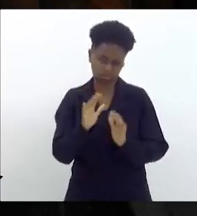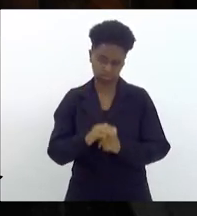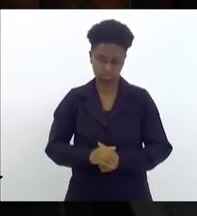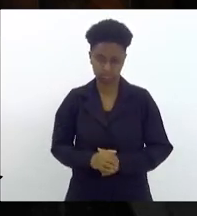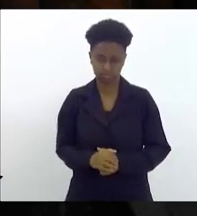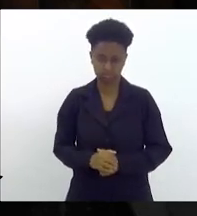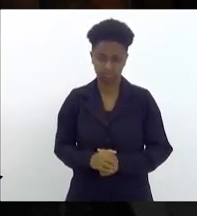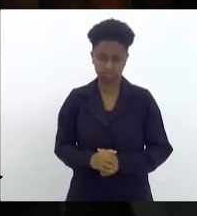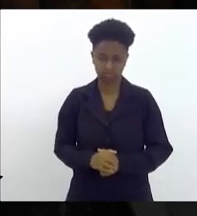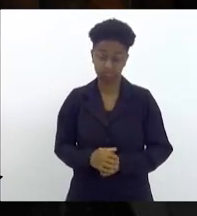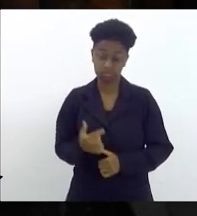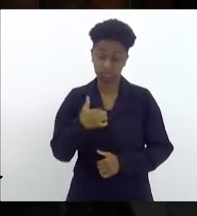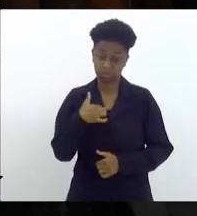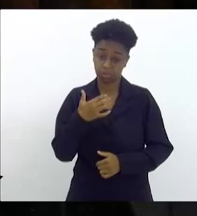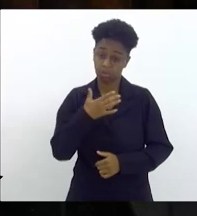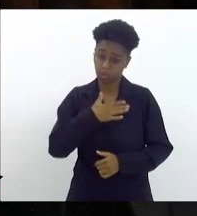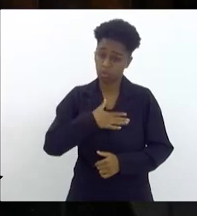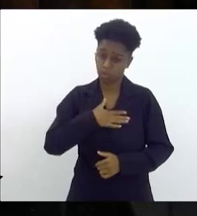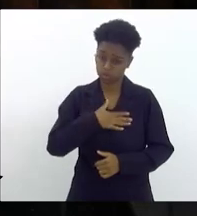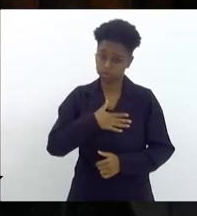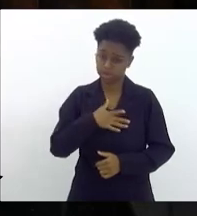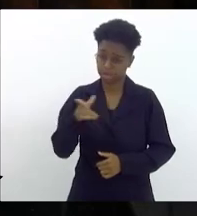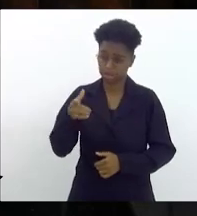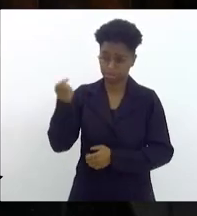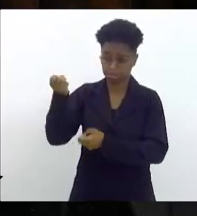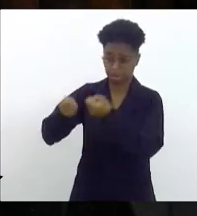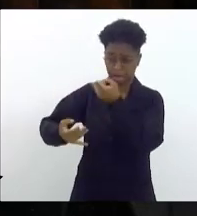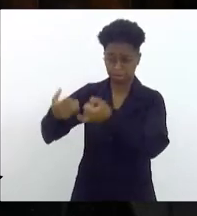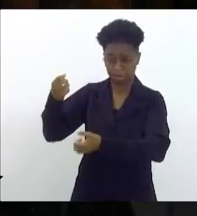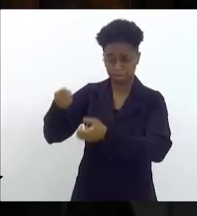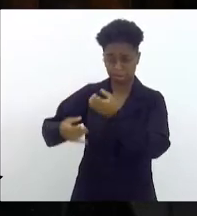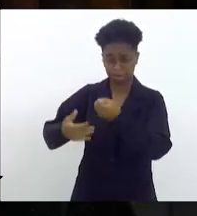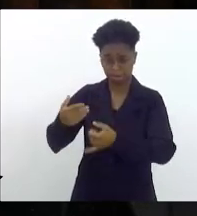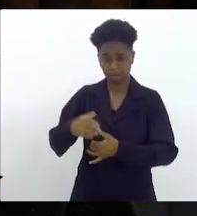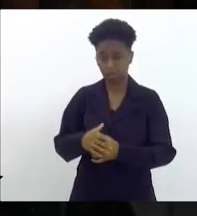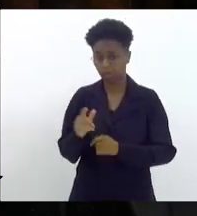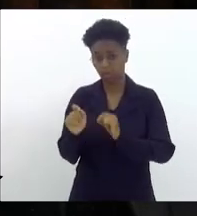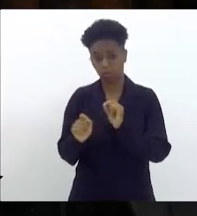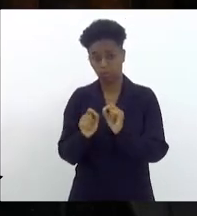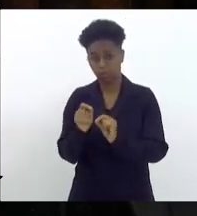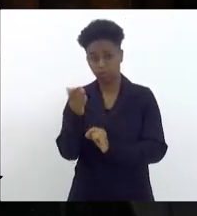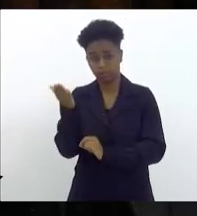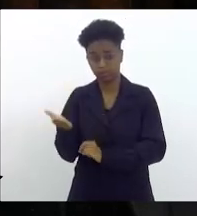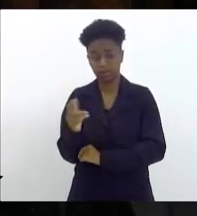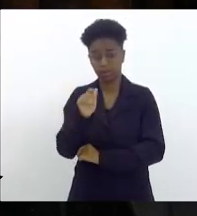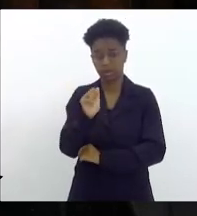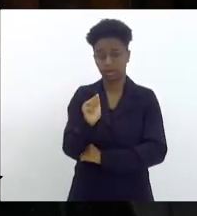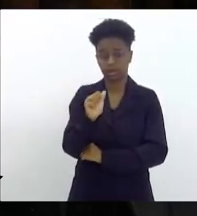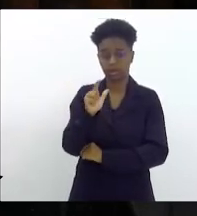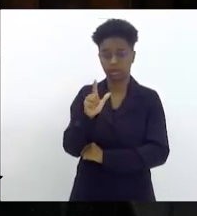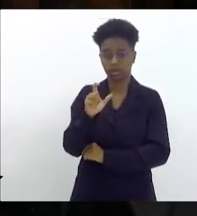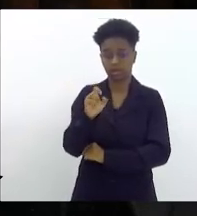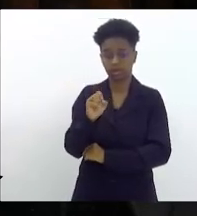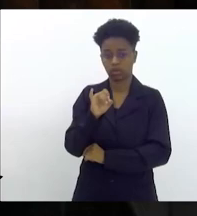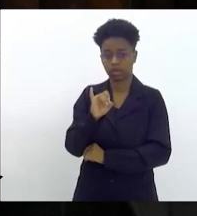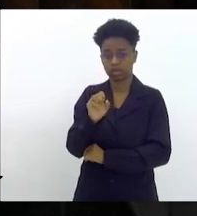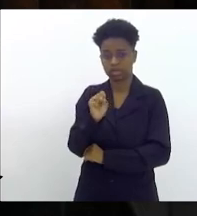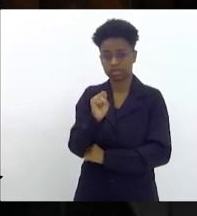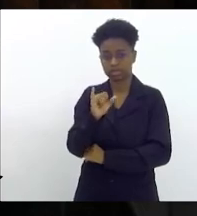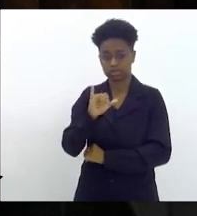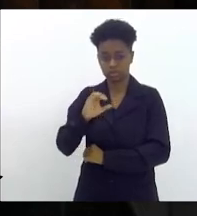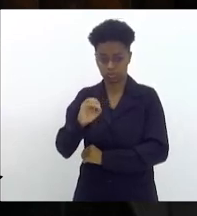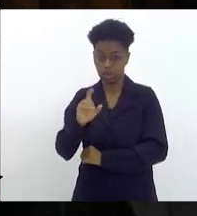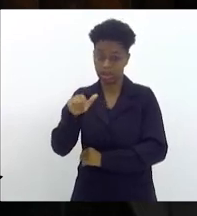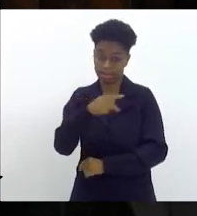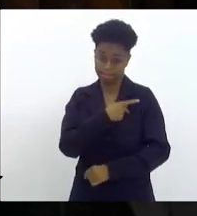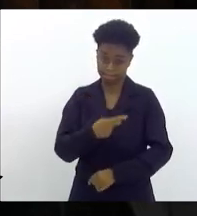Gostei muito do que eu ouvi do senhor Aloysio Mercadante, que o presidente do BNDES,